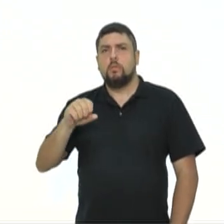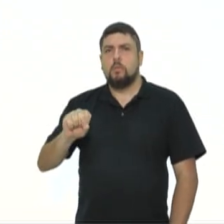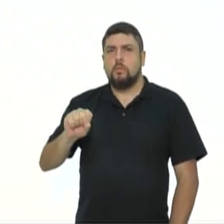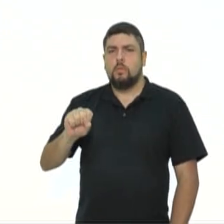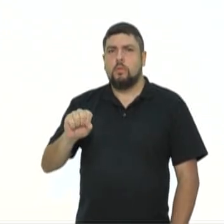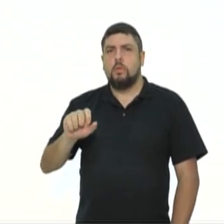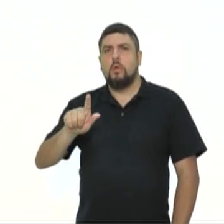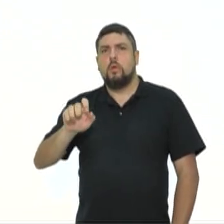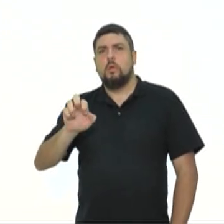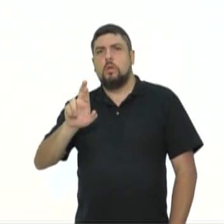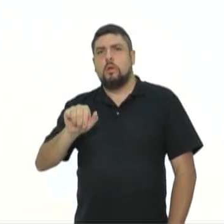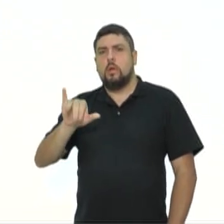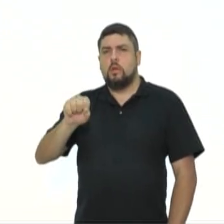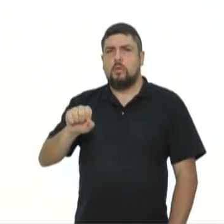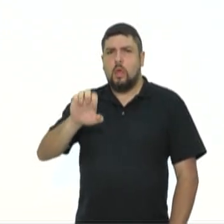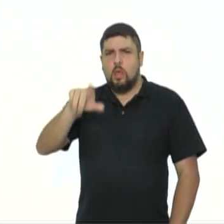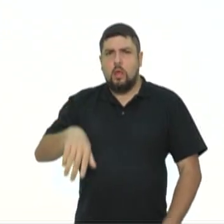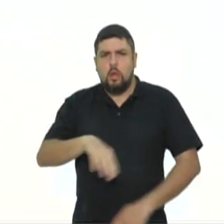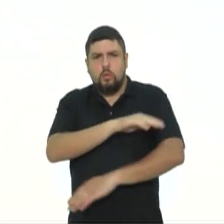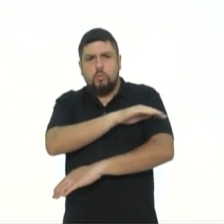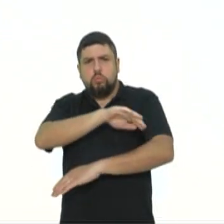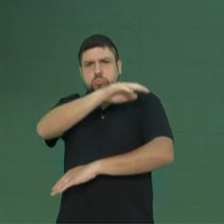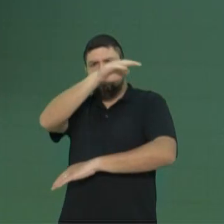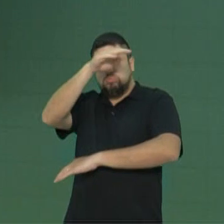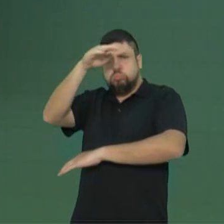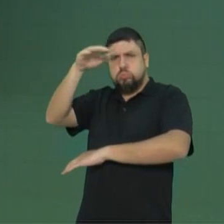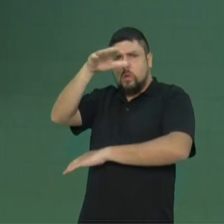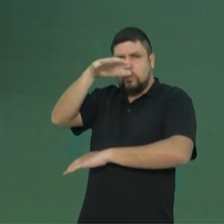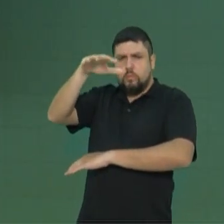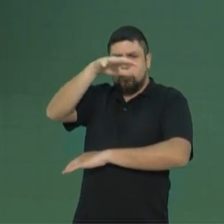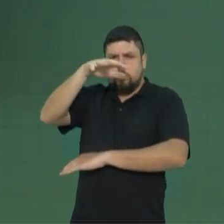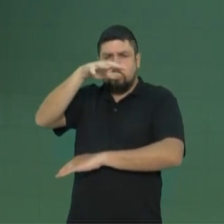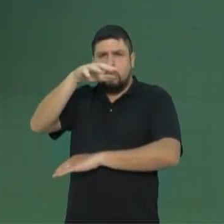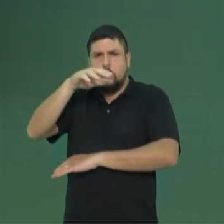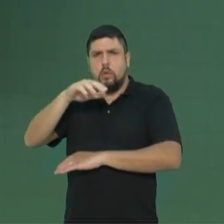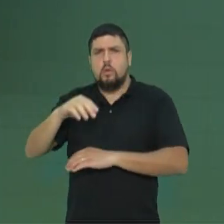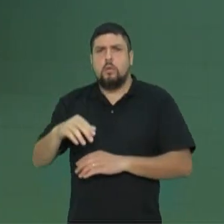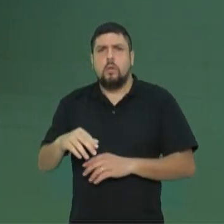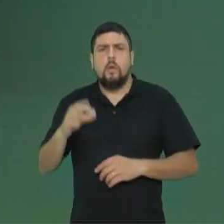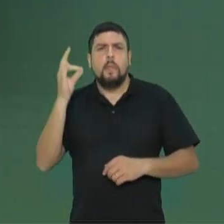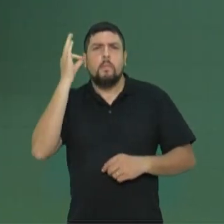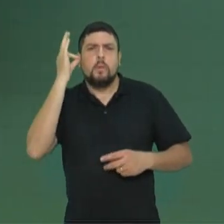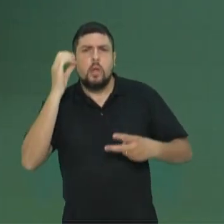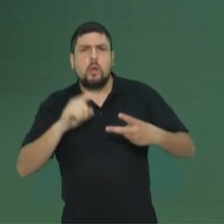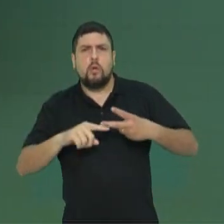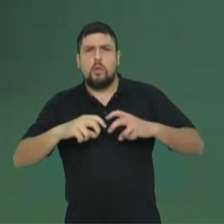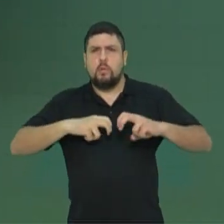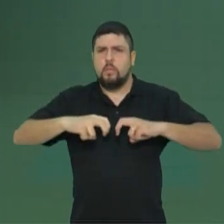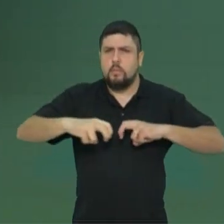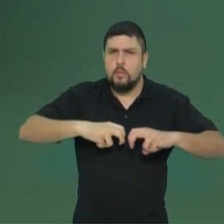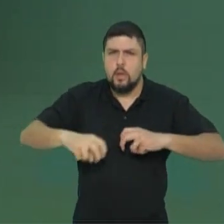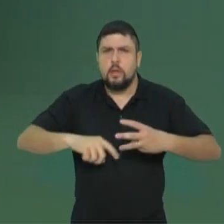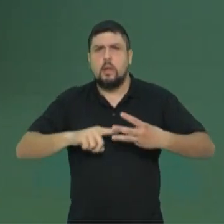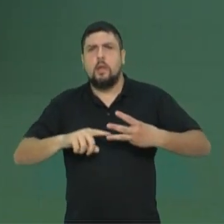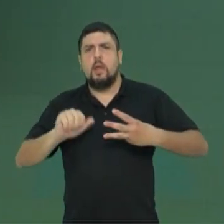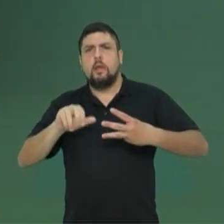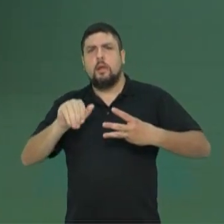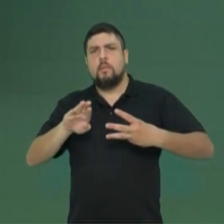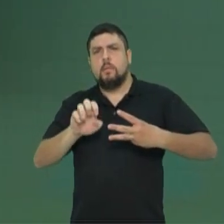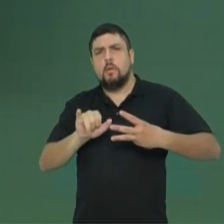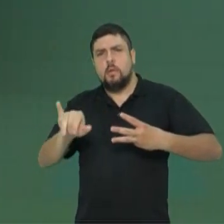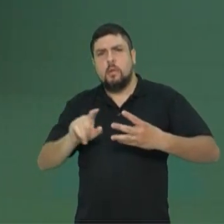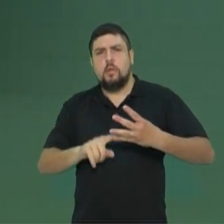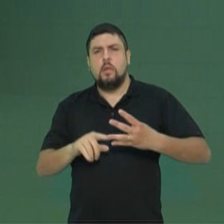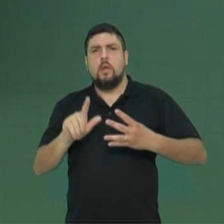campo em altitude. Ali, pessoal, vocês podem, Ponta Grossa, Telemacoborba, Carambeí, Castro,